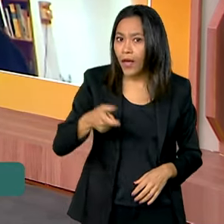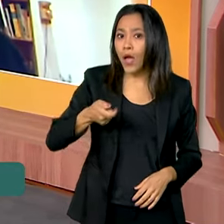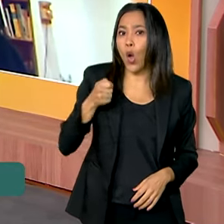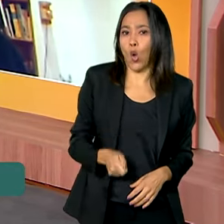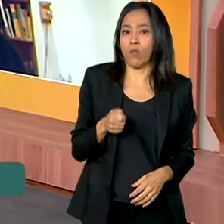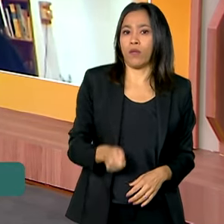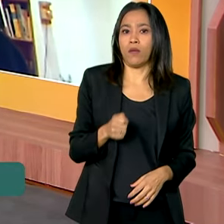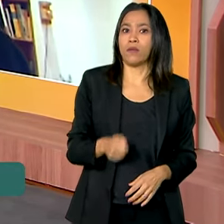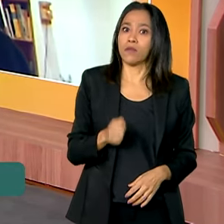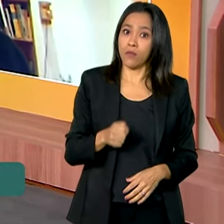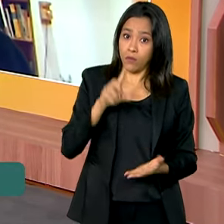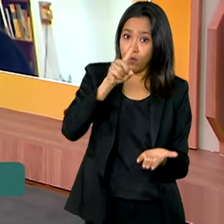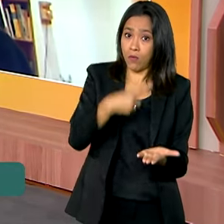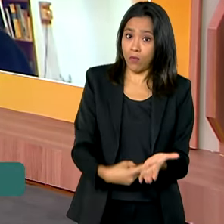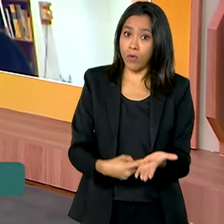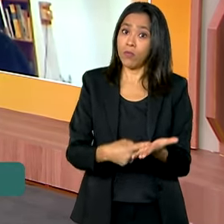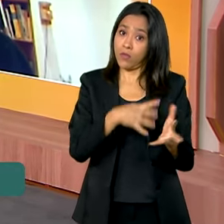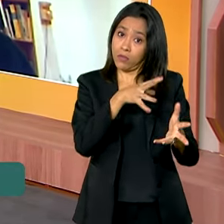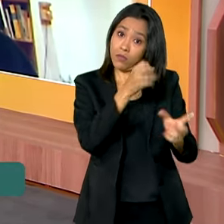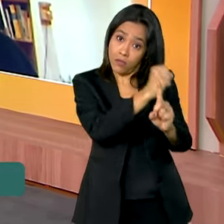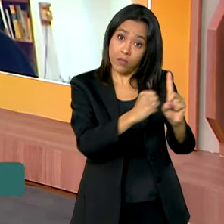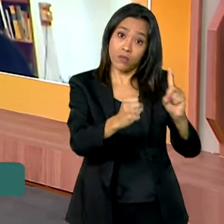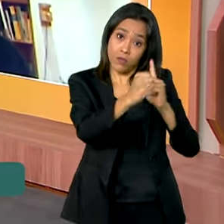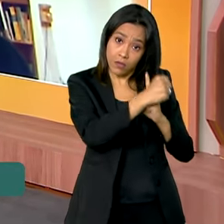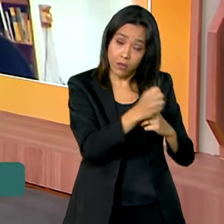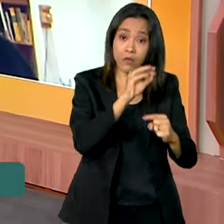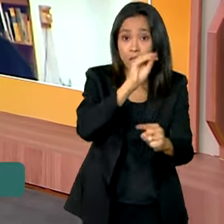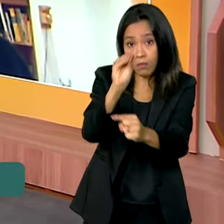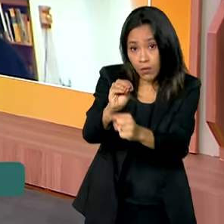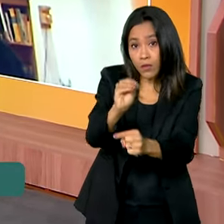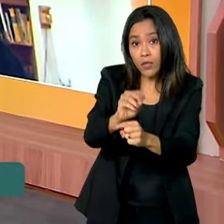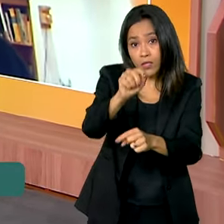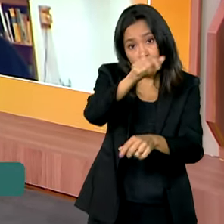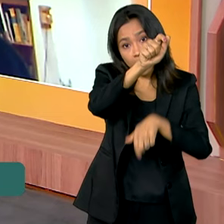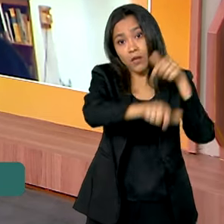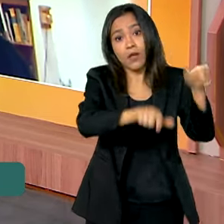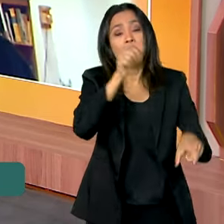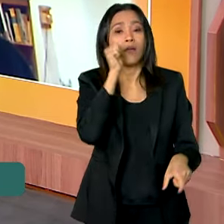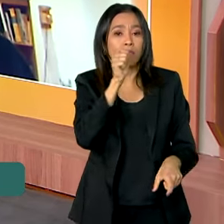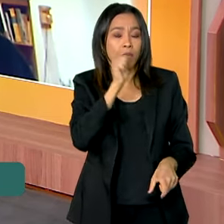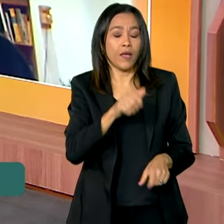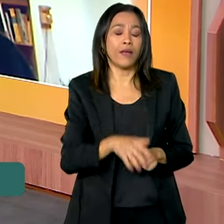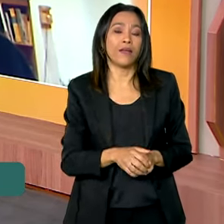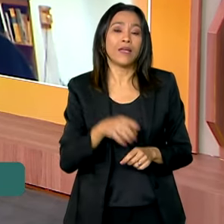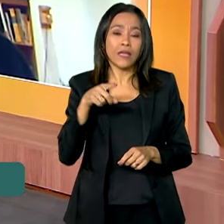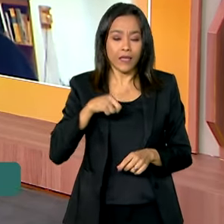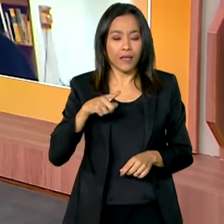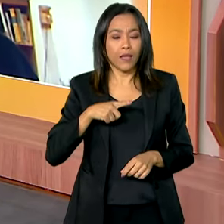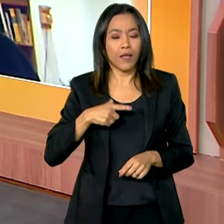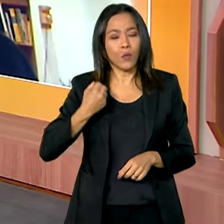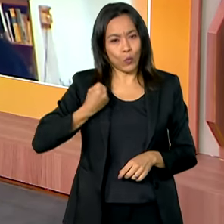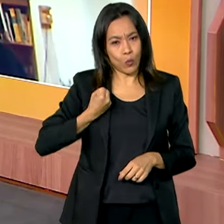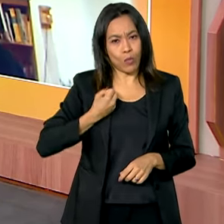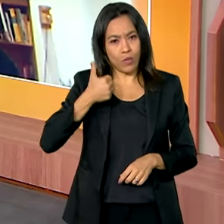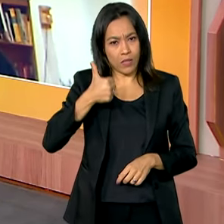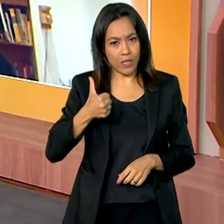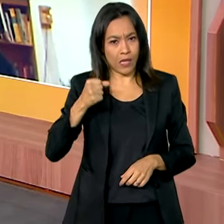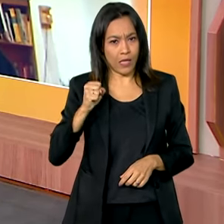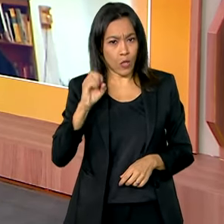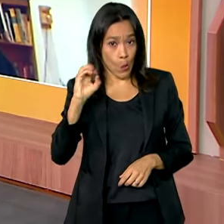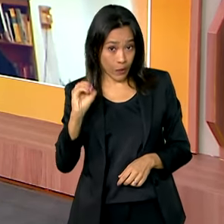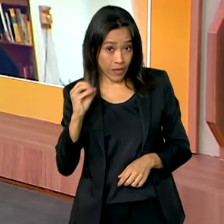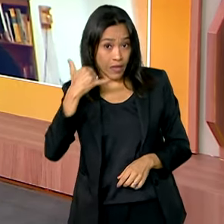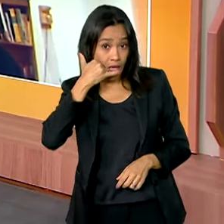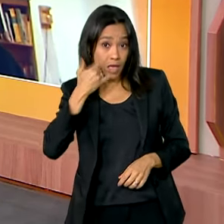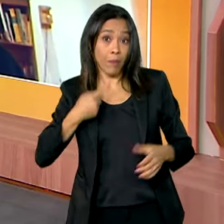dever de toda a população proteger as mulheres. Então, além do canal mais conhecido, que é o Ligue 180, que outros canais de